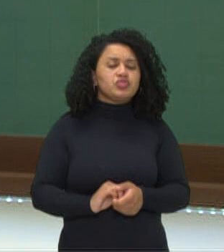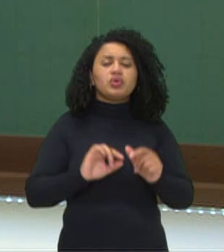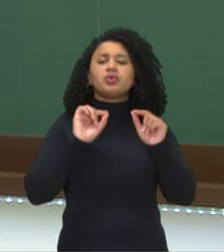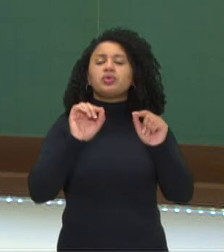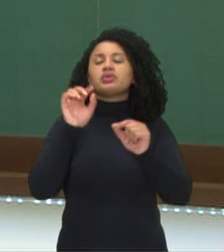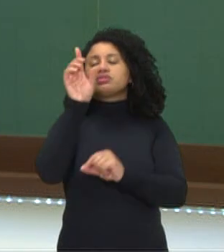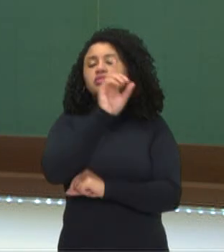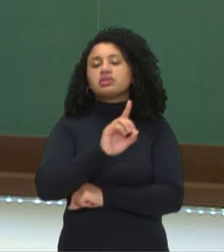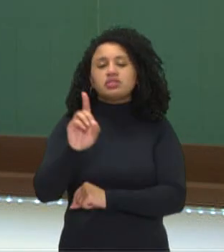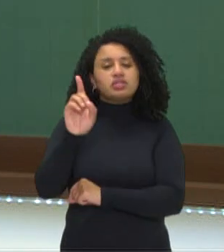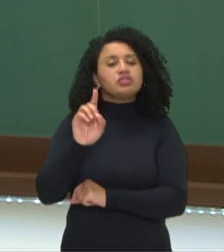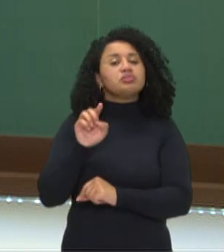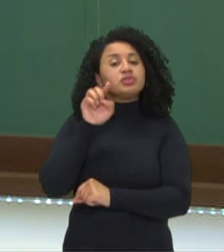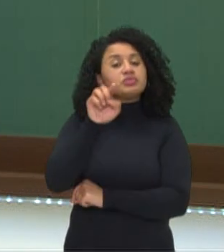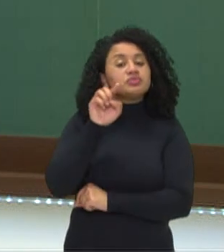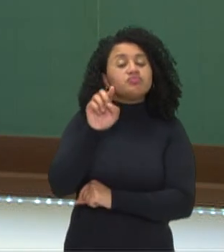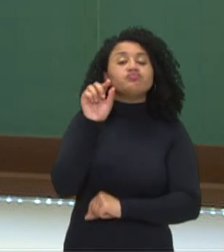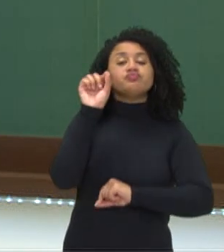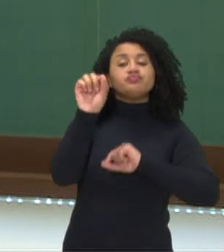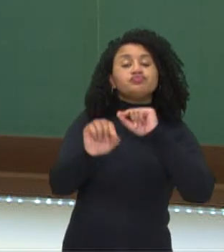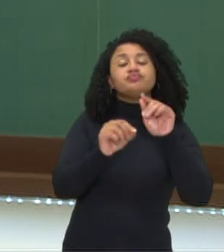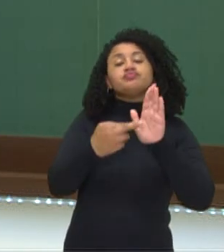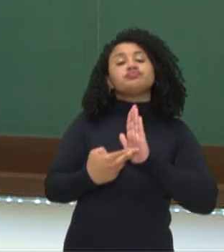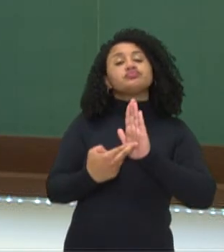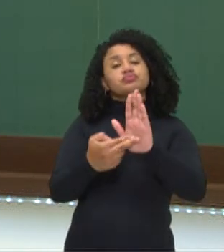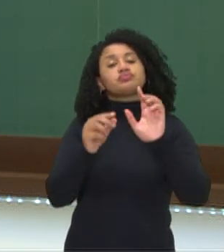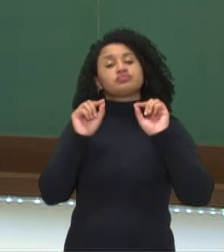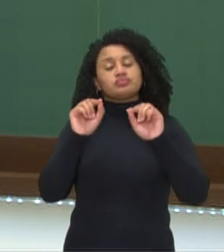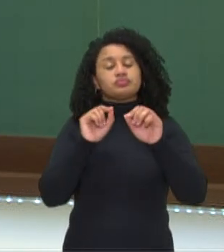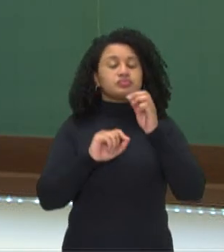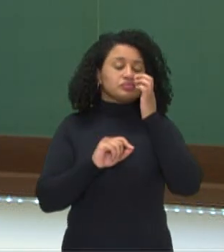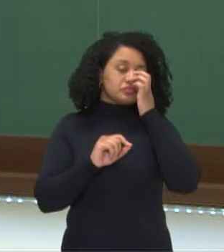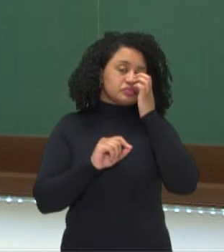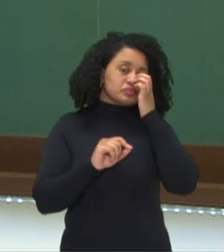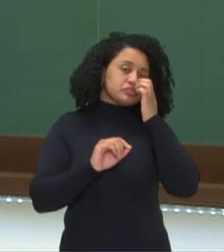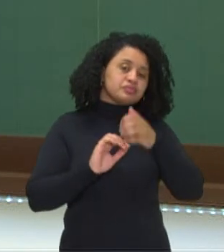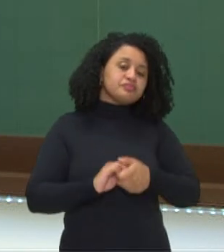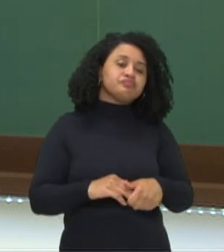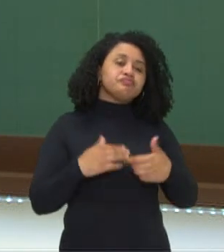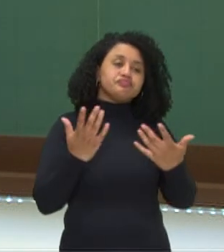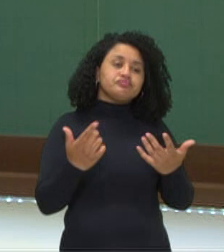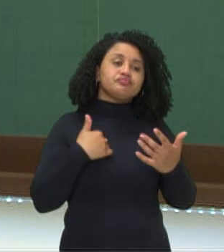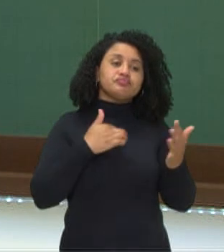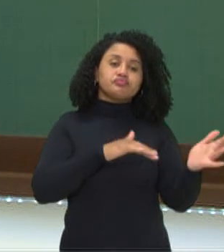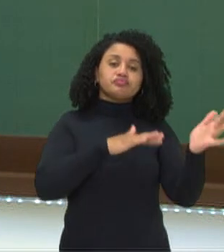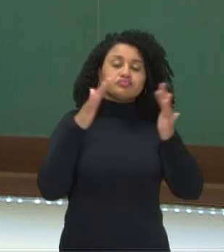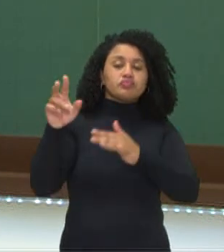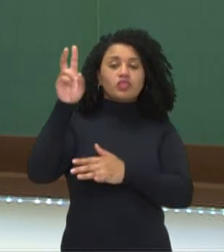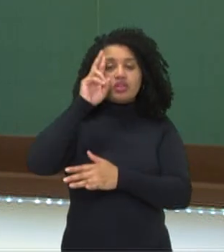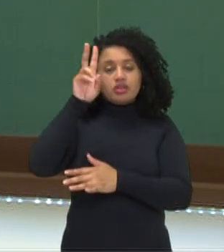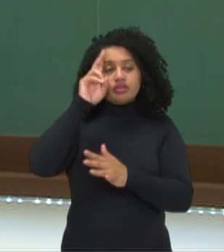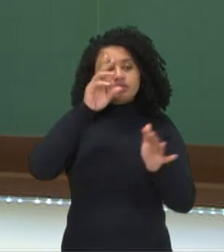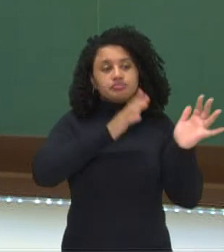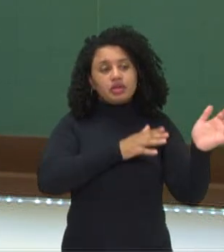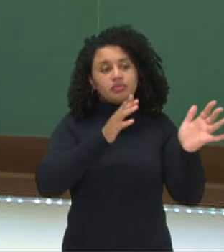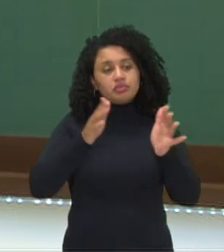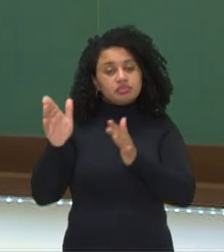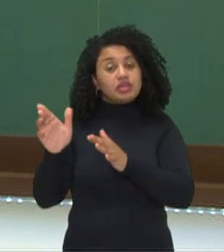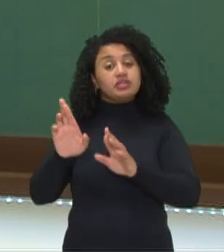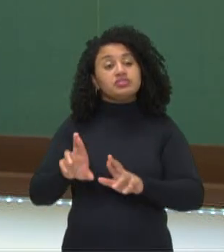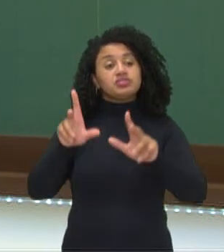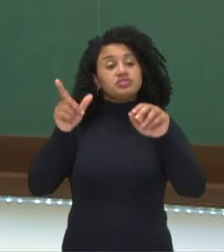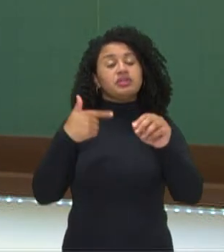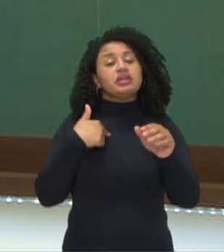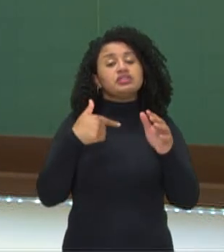é Deus para você? O que ele representa? Claro que ao longo da história, diferentes